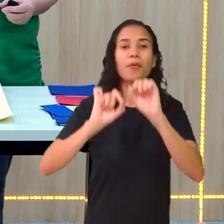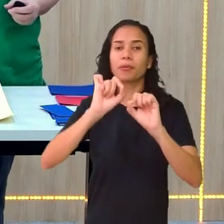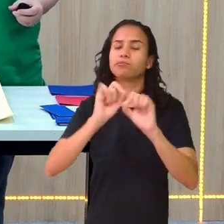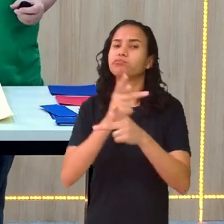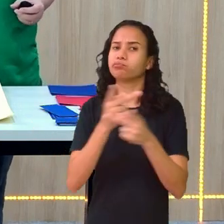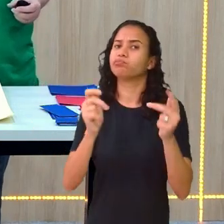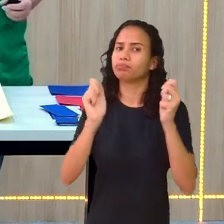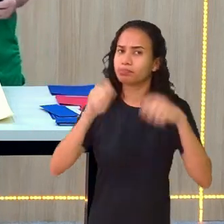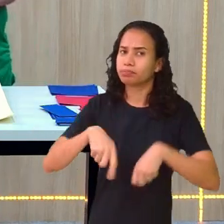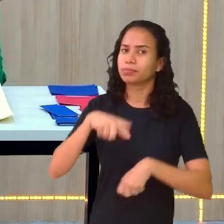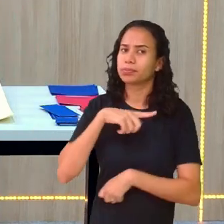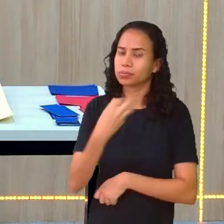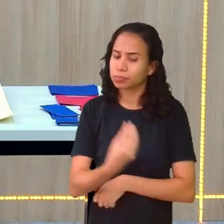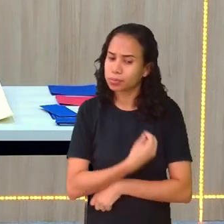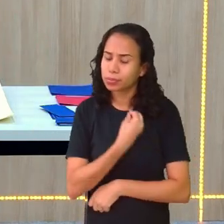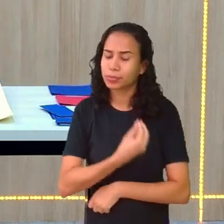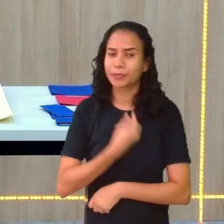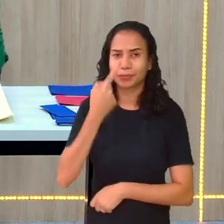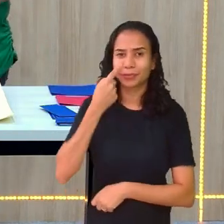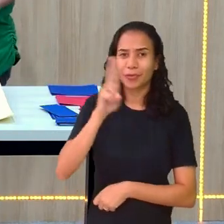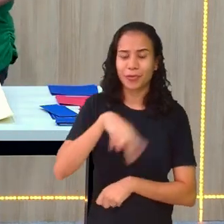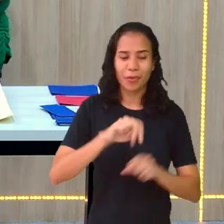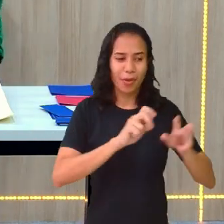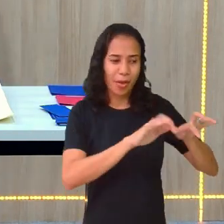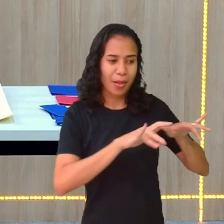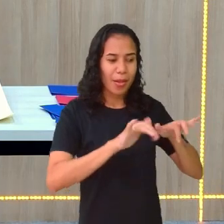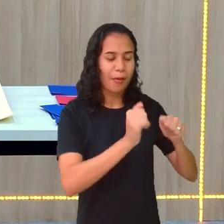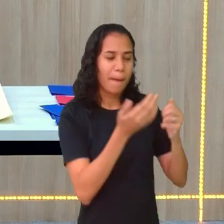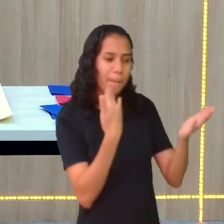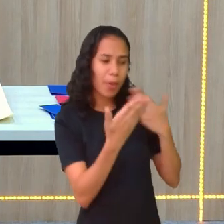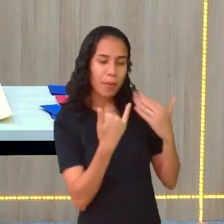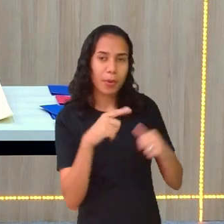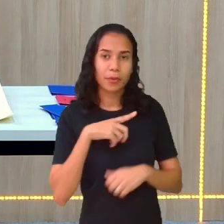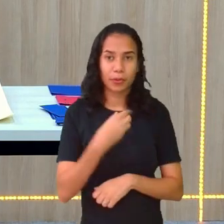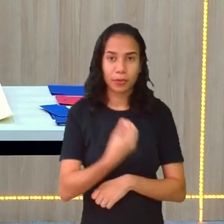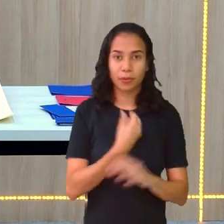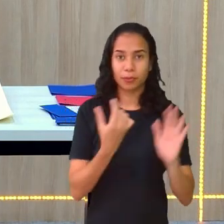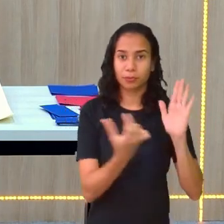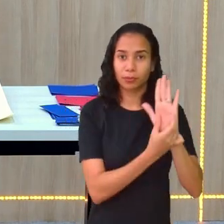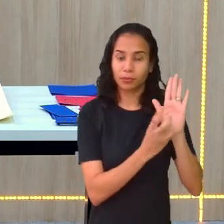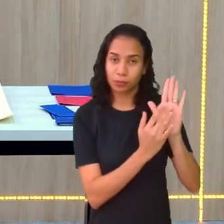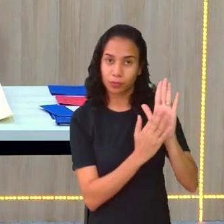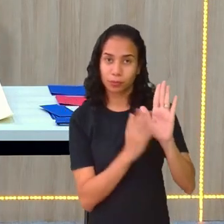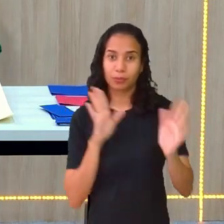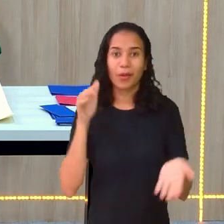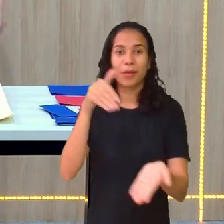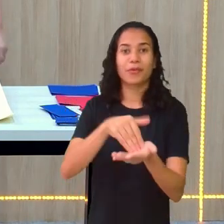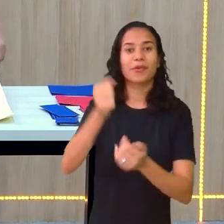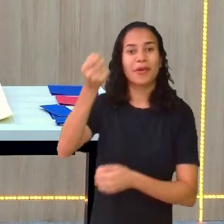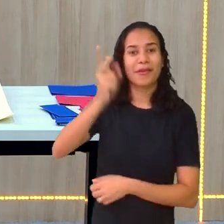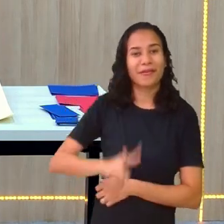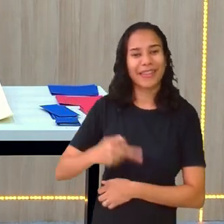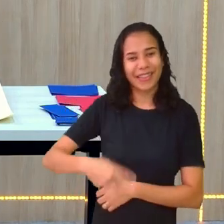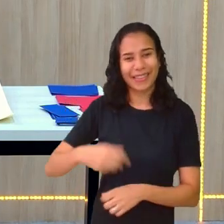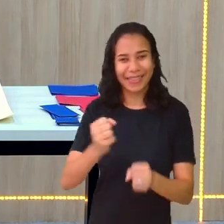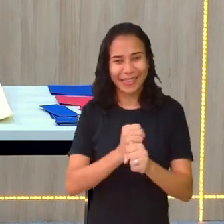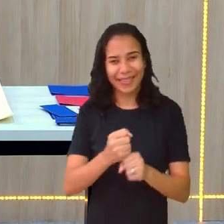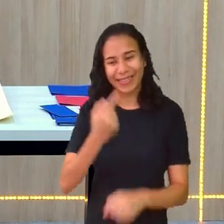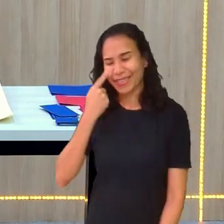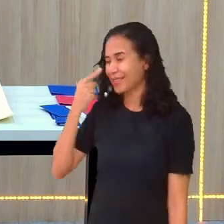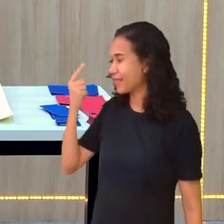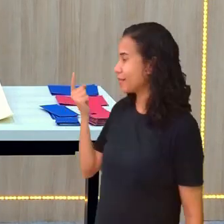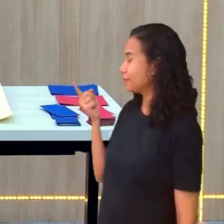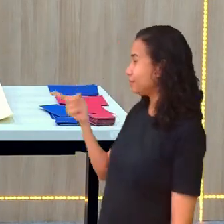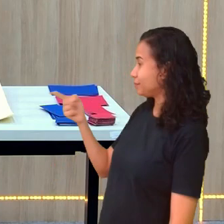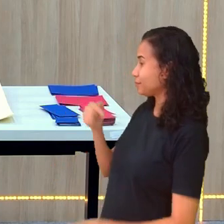vocês podem estar no chat, que eles vão botar o QR Code pela última vez neste ano, aqui